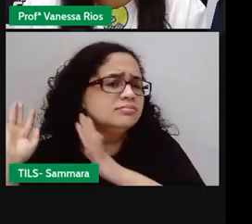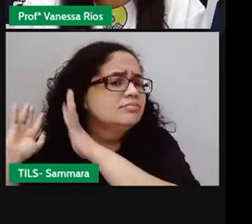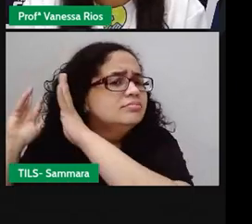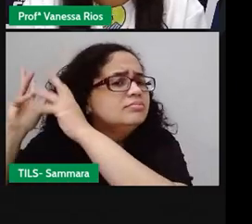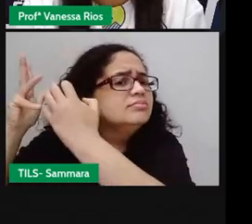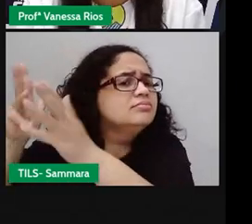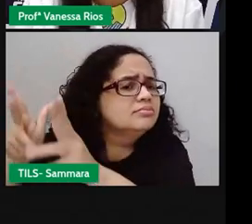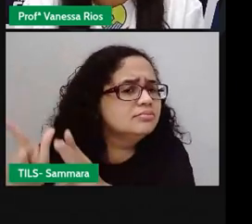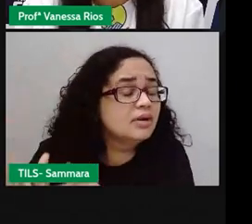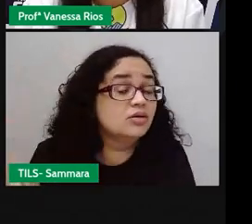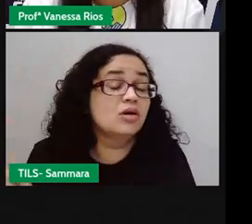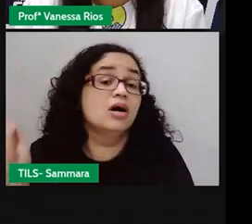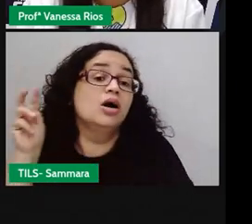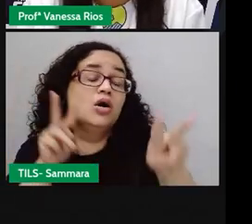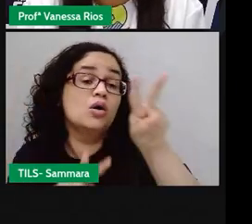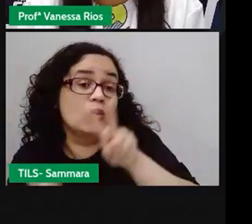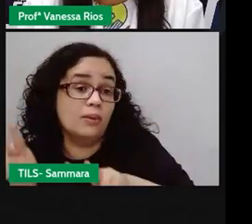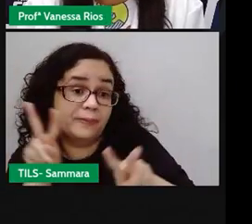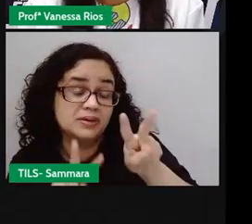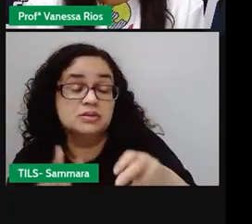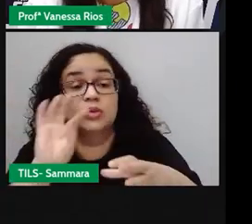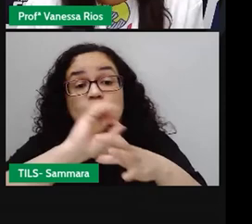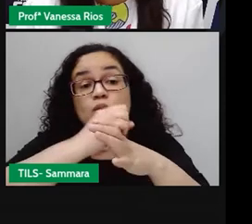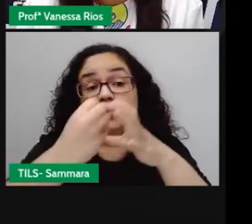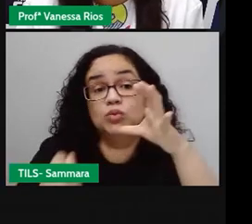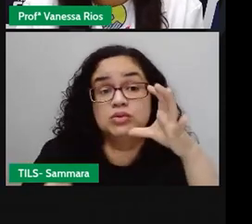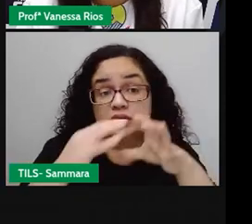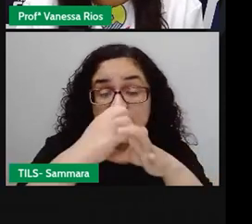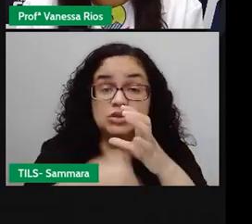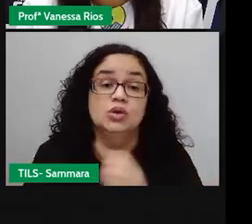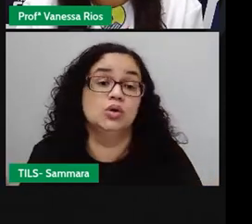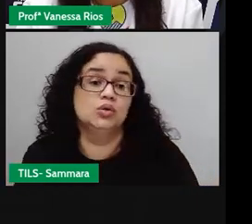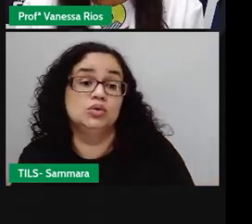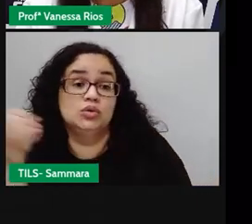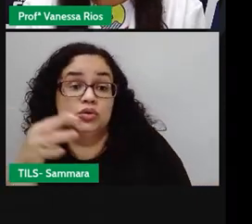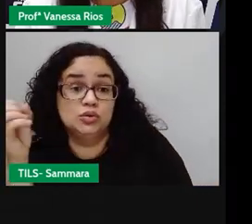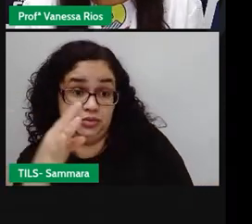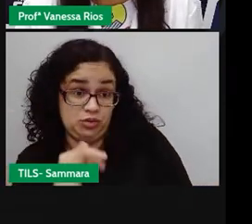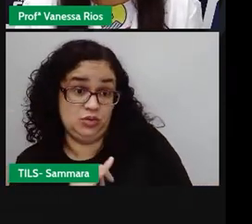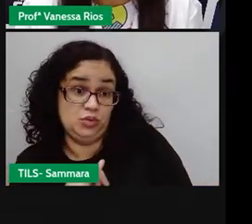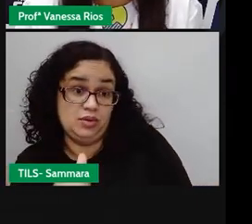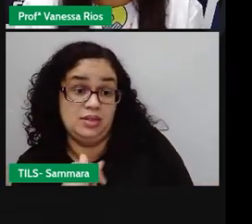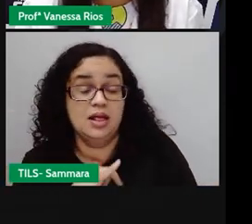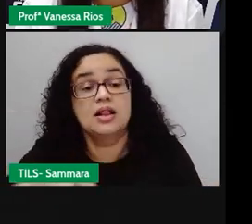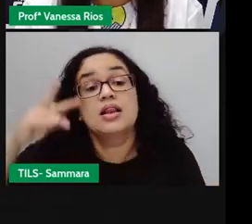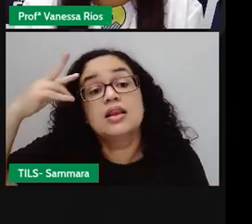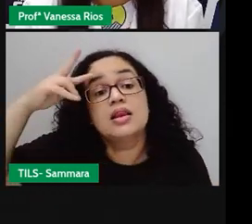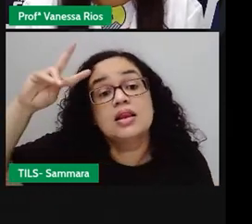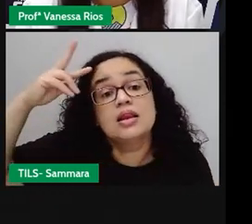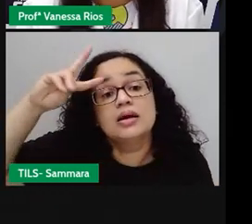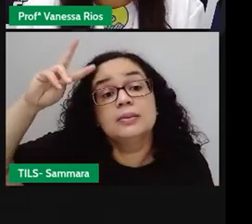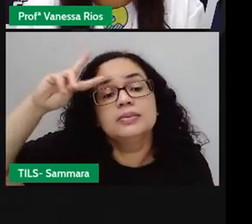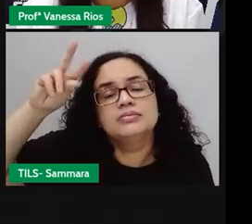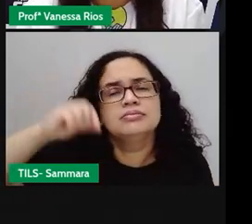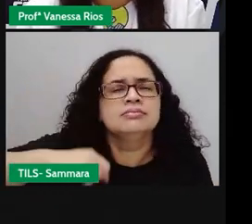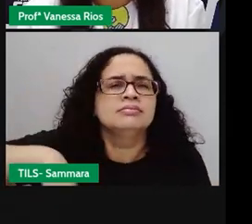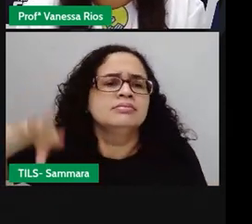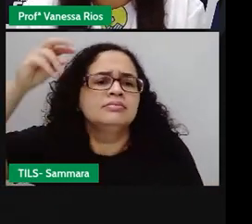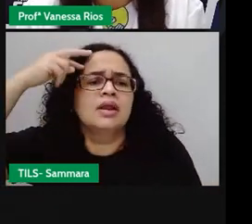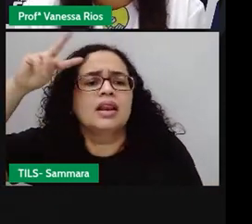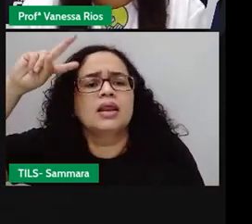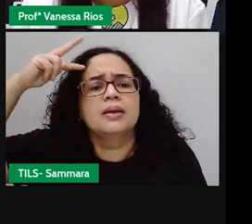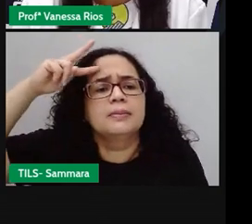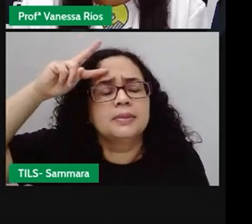Então, gente vai observar algumas características novamente dos contos para relembrarmos aí, refrescarmos nossa